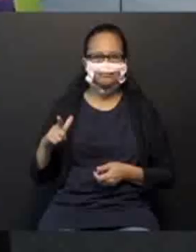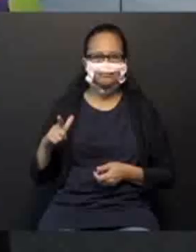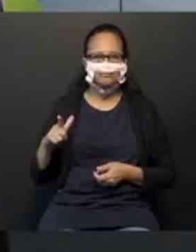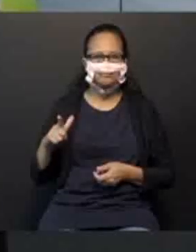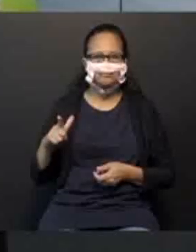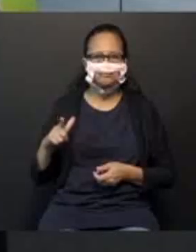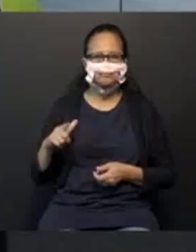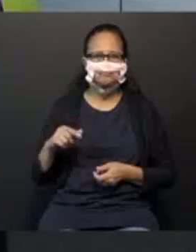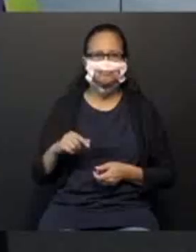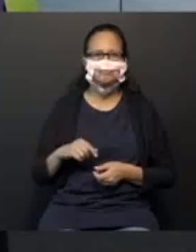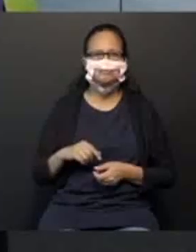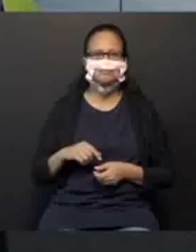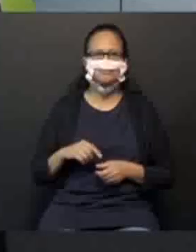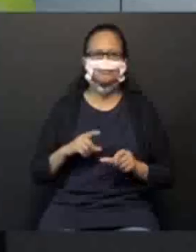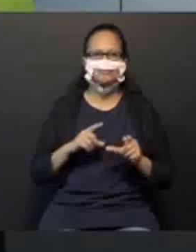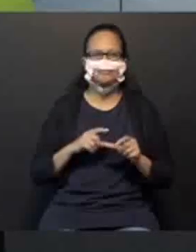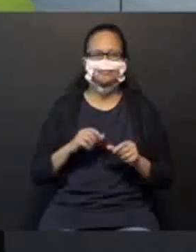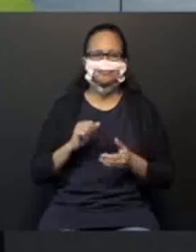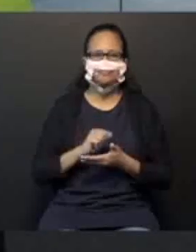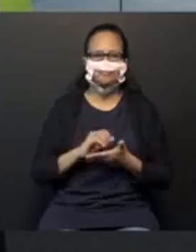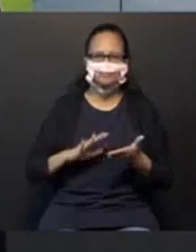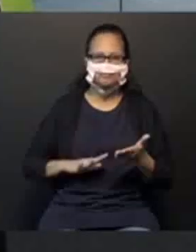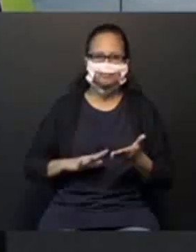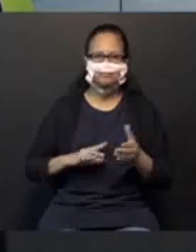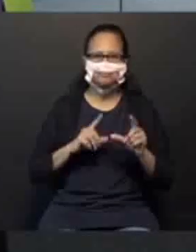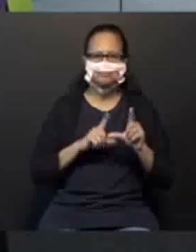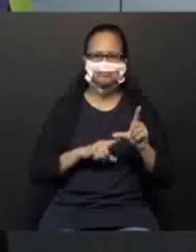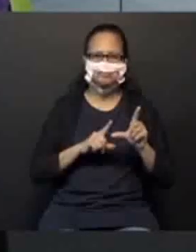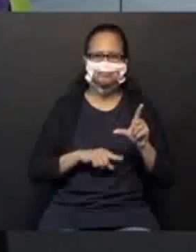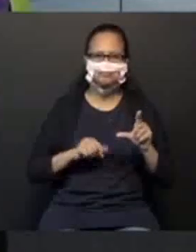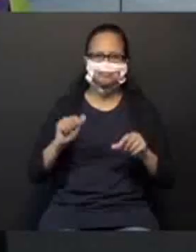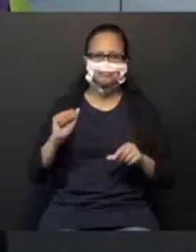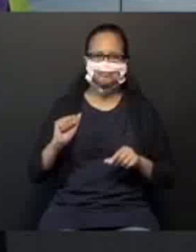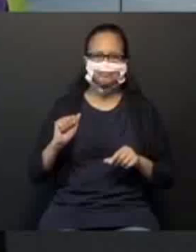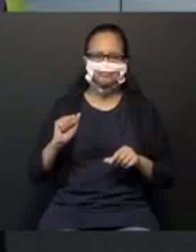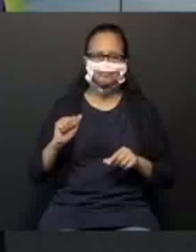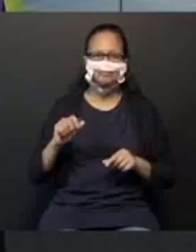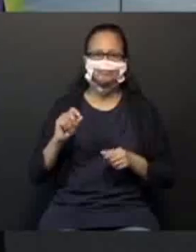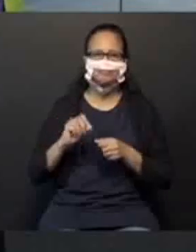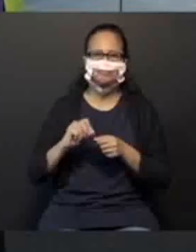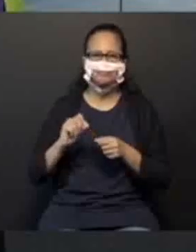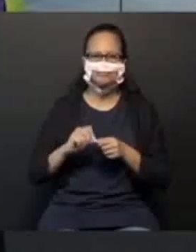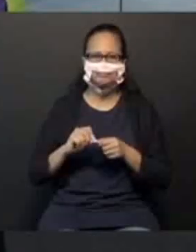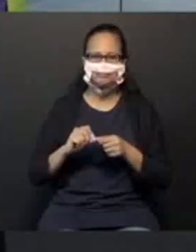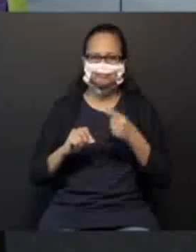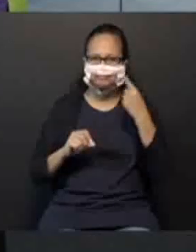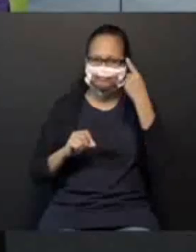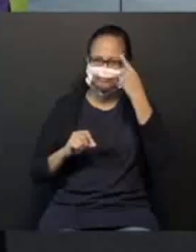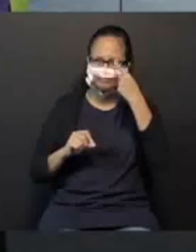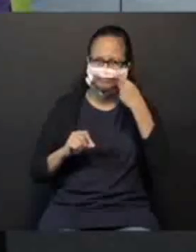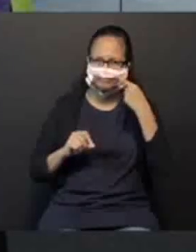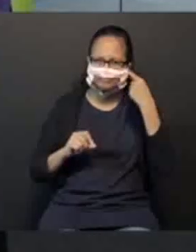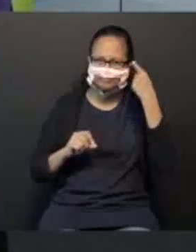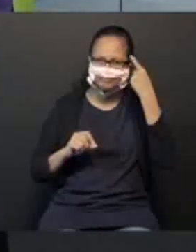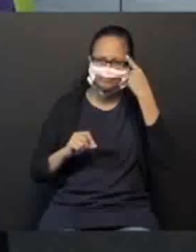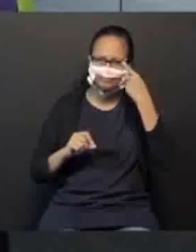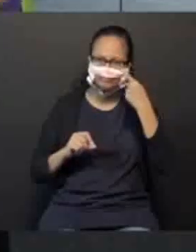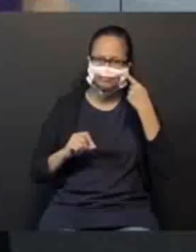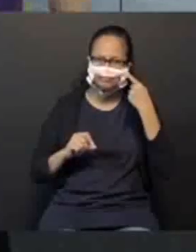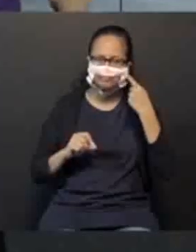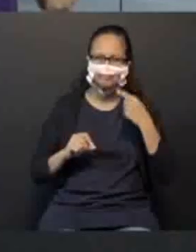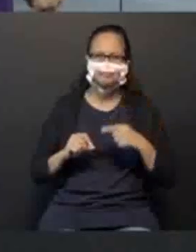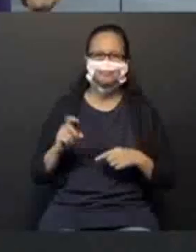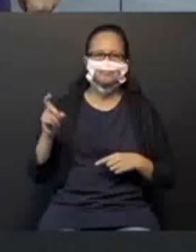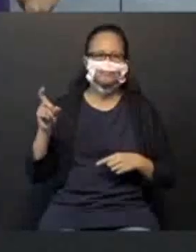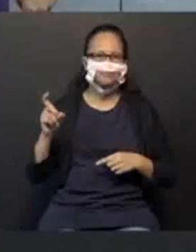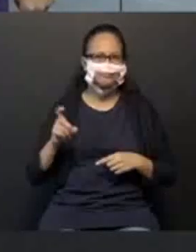O pezinho esquerdo. Letra A. Letra vou fazer um círculo no olho esquerdo. E